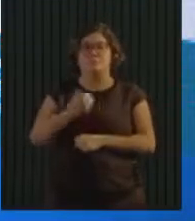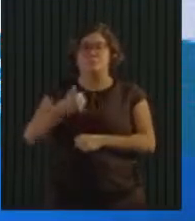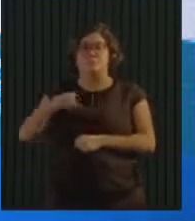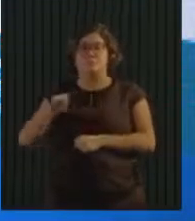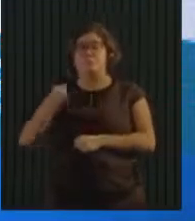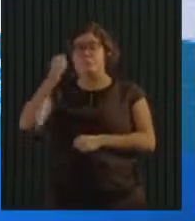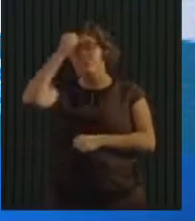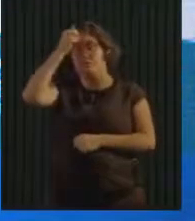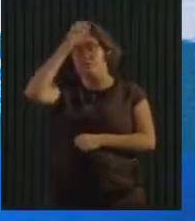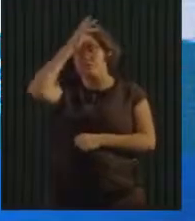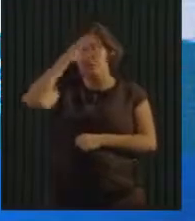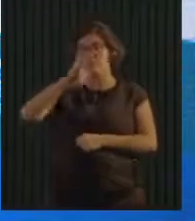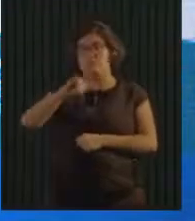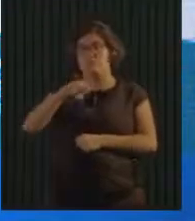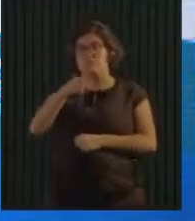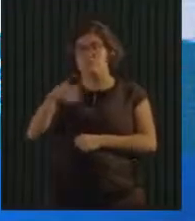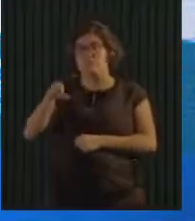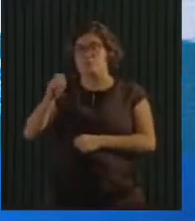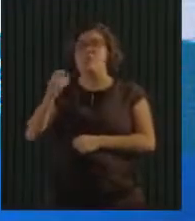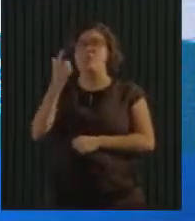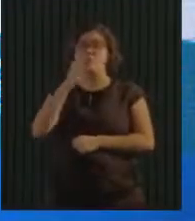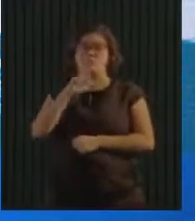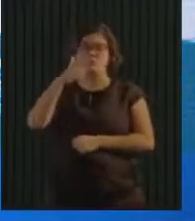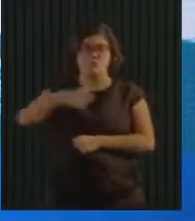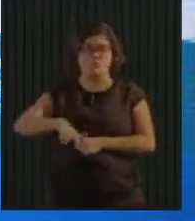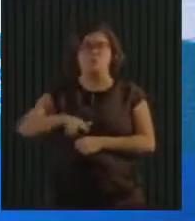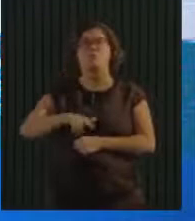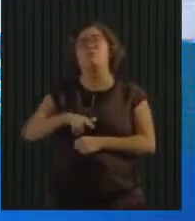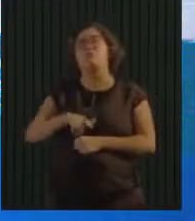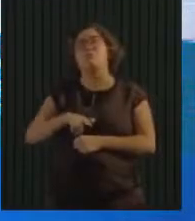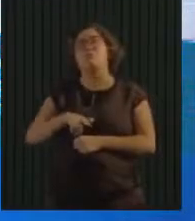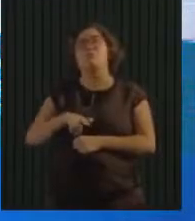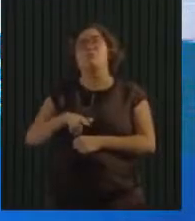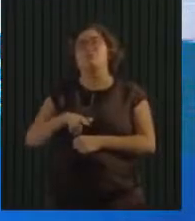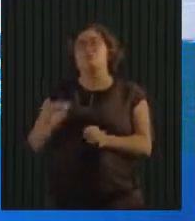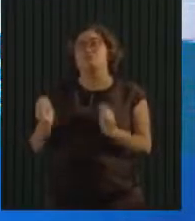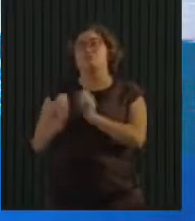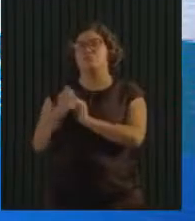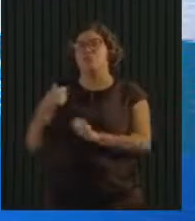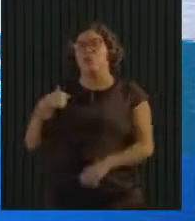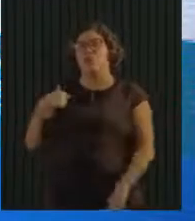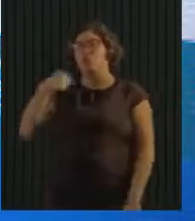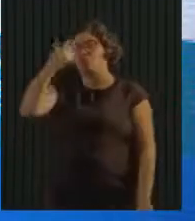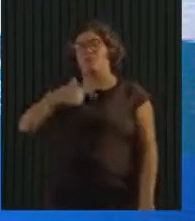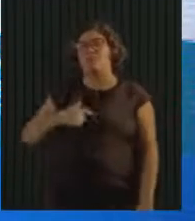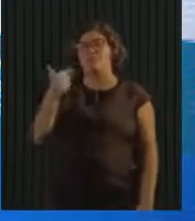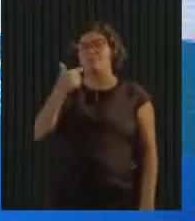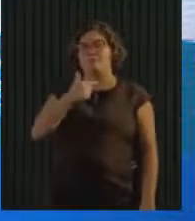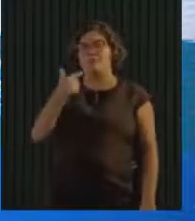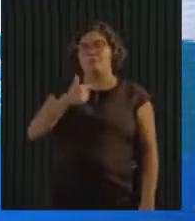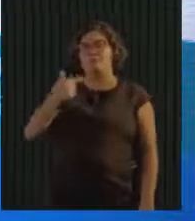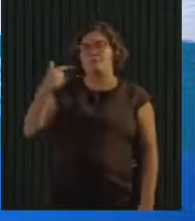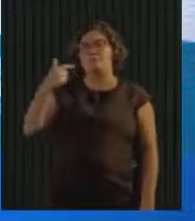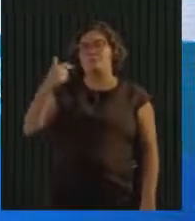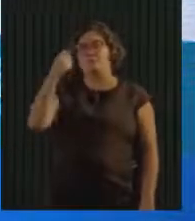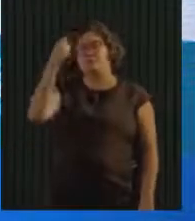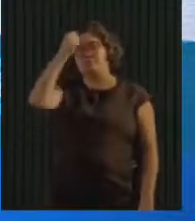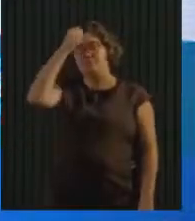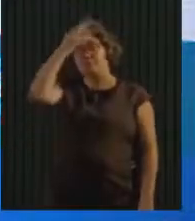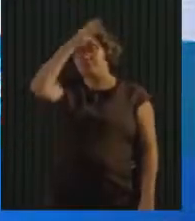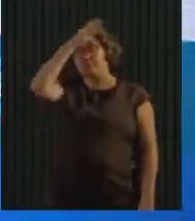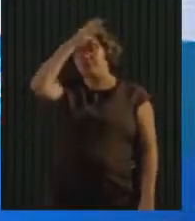o prefeito Jean Loureiro, que foi reeleito ao nosso atual prefeito, junto comigo que sou vice-prefeito, estou vice-prefeito,